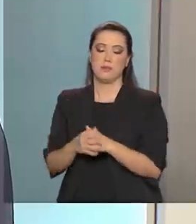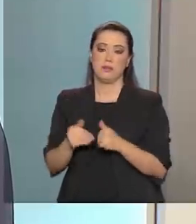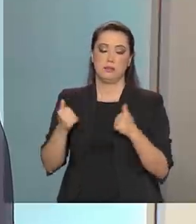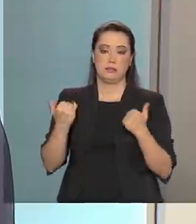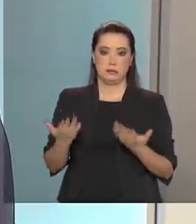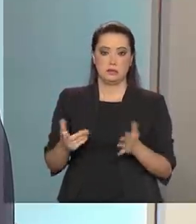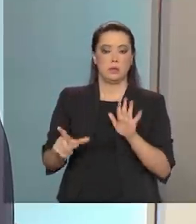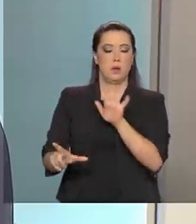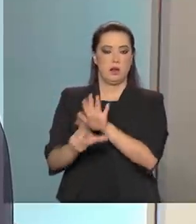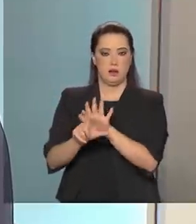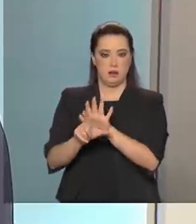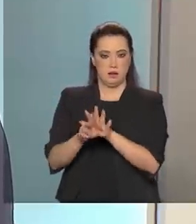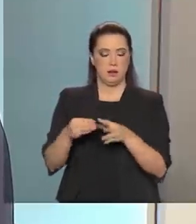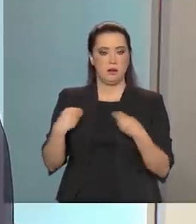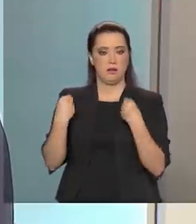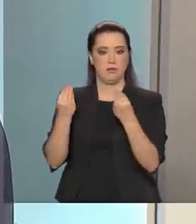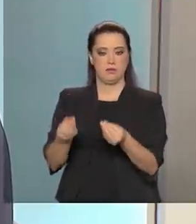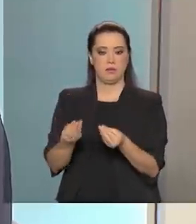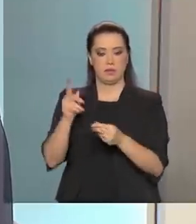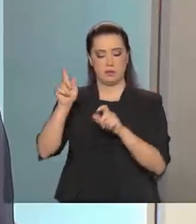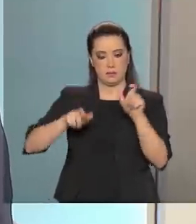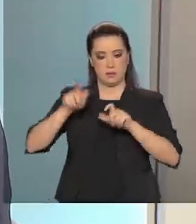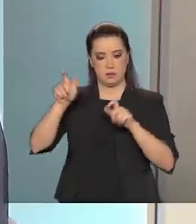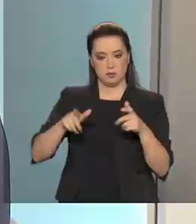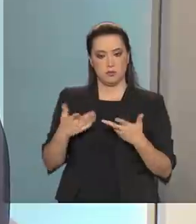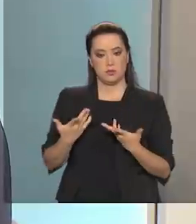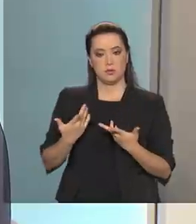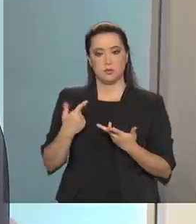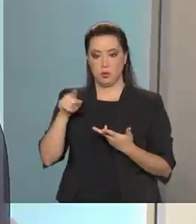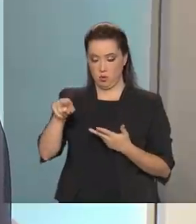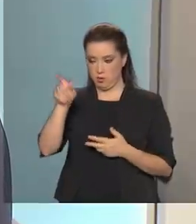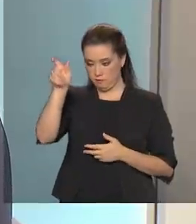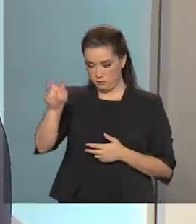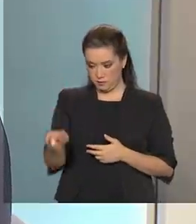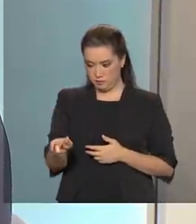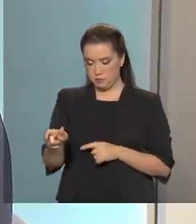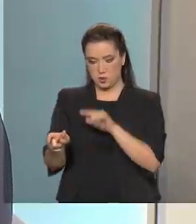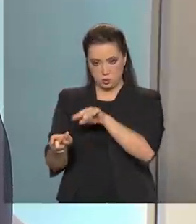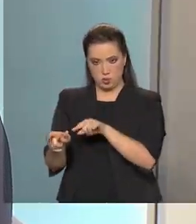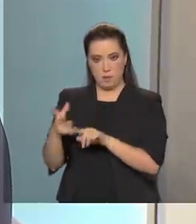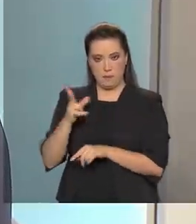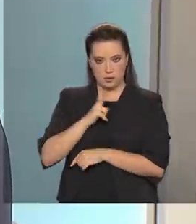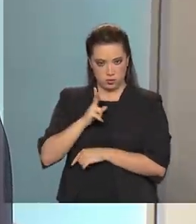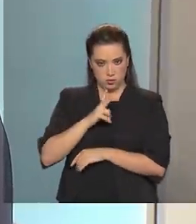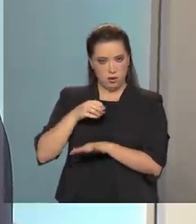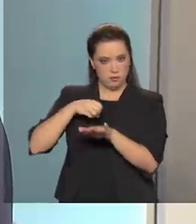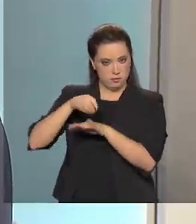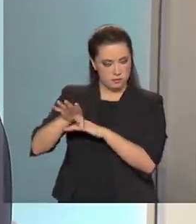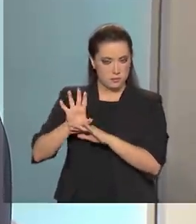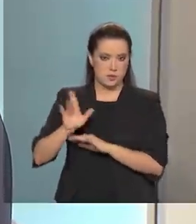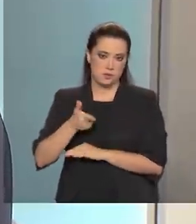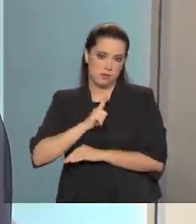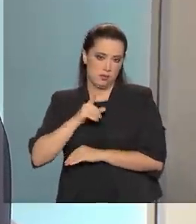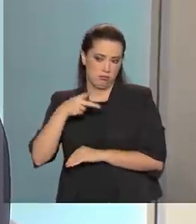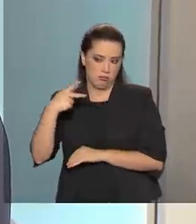a lei garante ao titular de dados, dados são seus. Você comanda seus dados. E, no